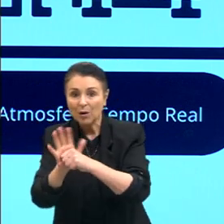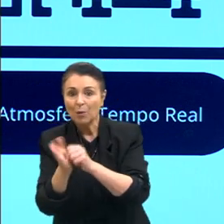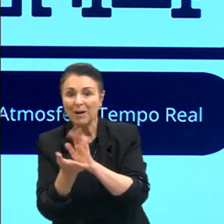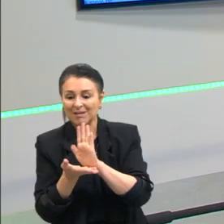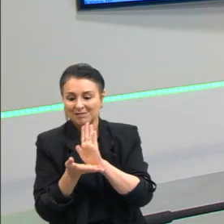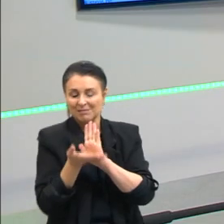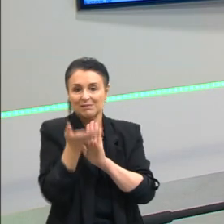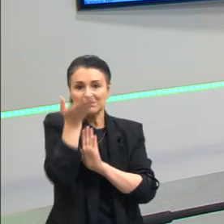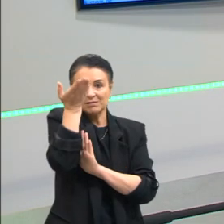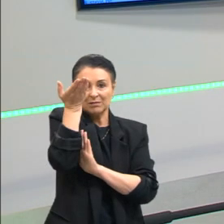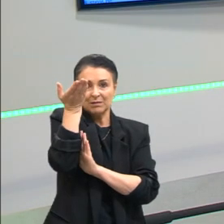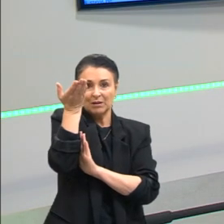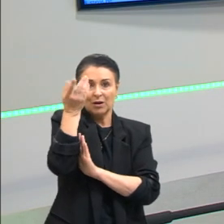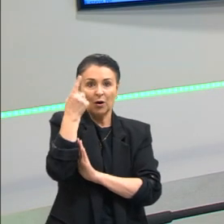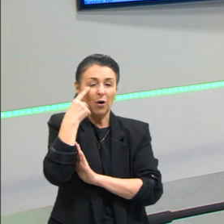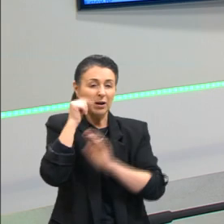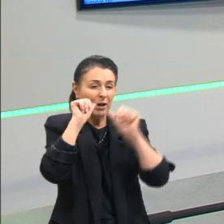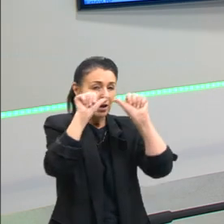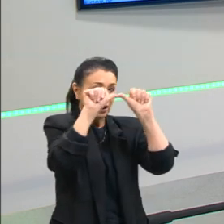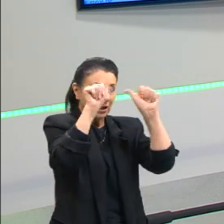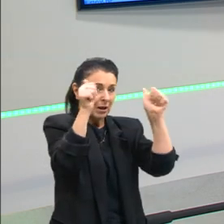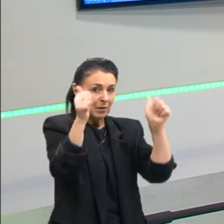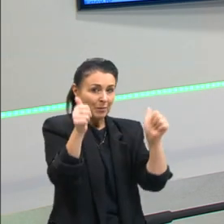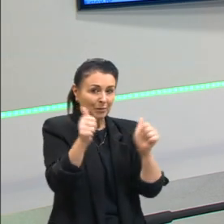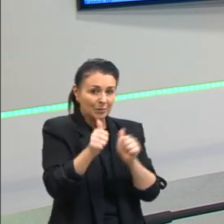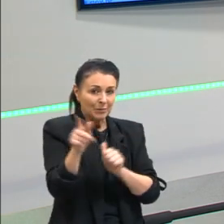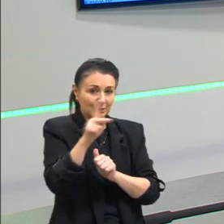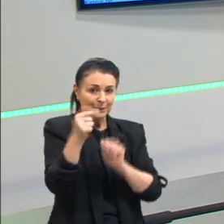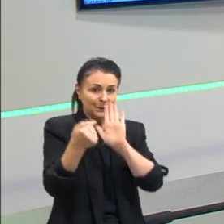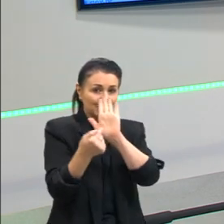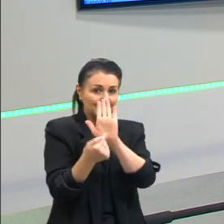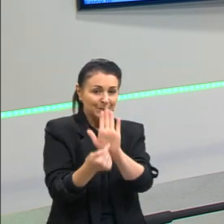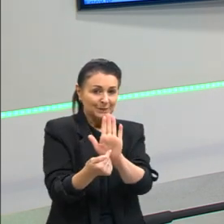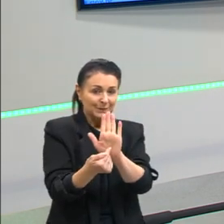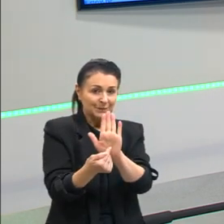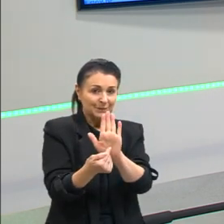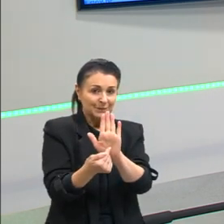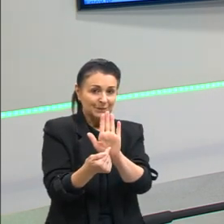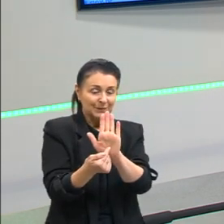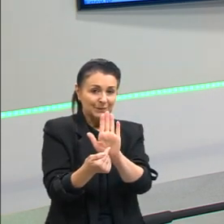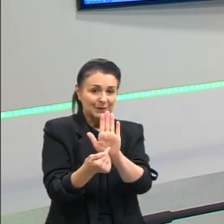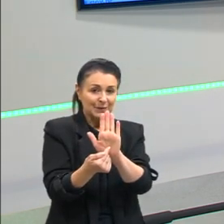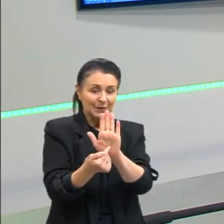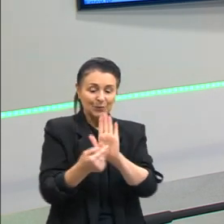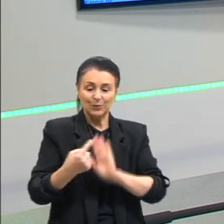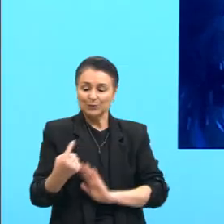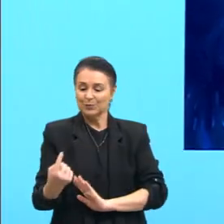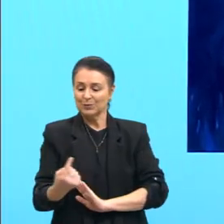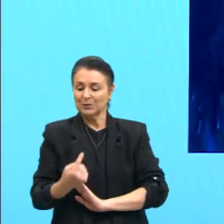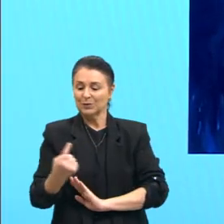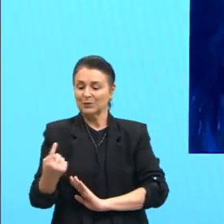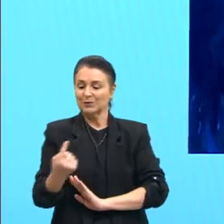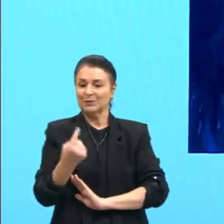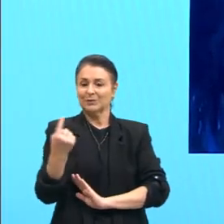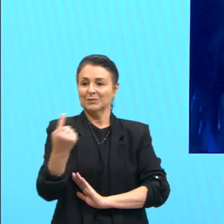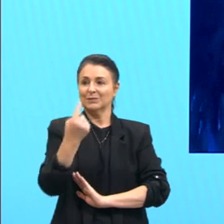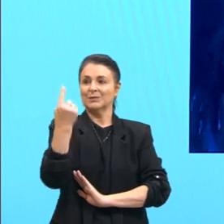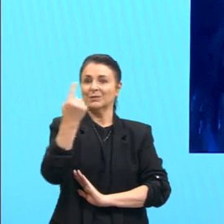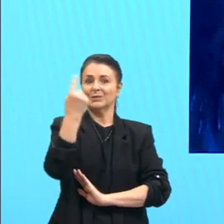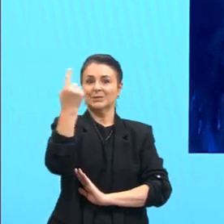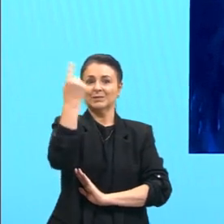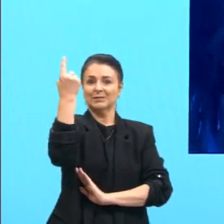imagem aqui do lado aqui, vai mostrar pra vocês justamente isso, tá? O ciclone, né, a formação ciclônica, ó.